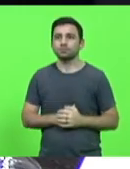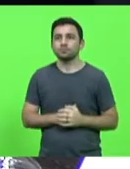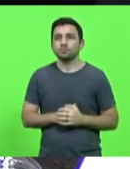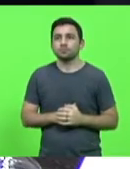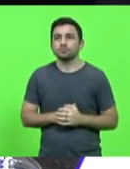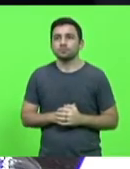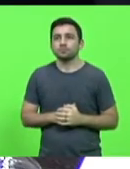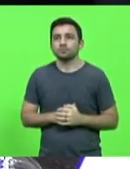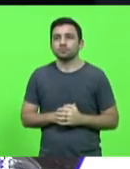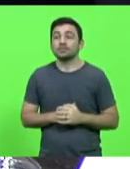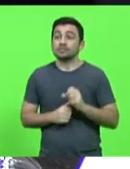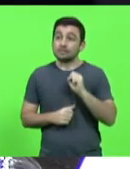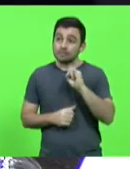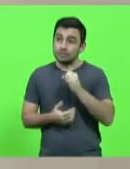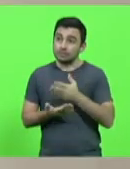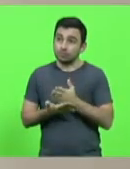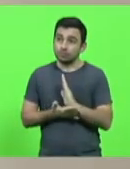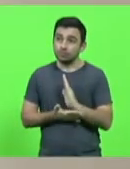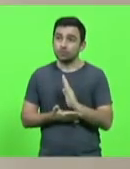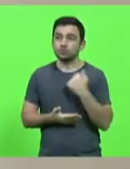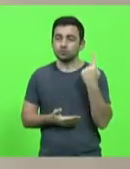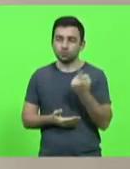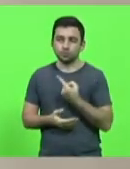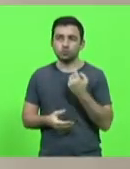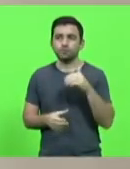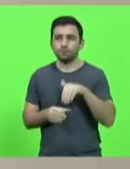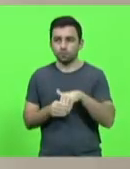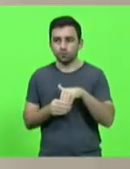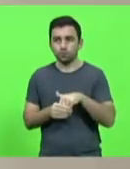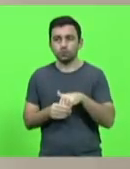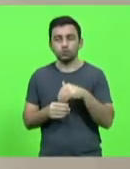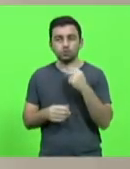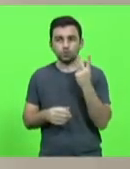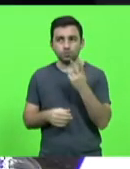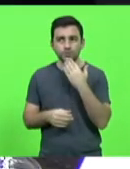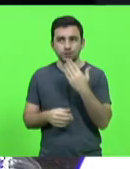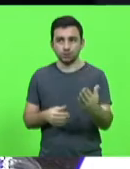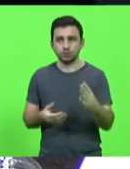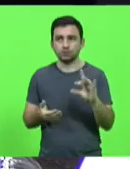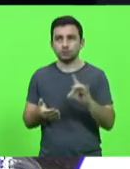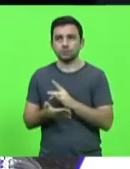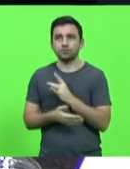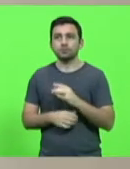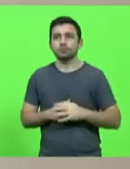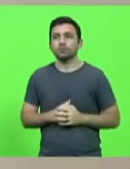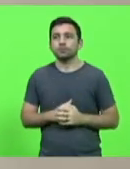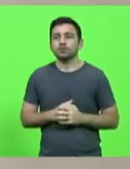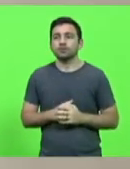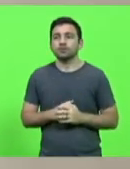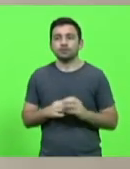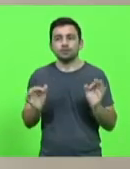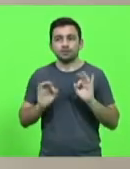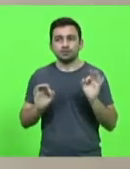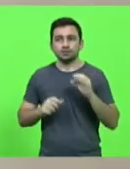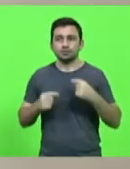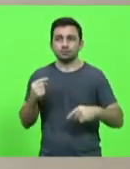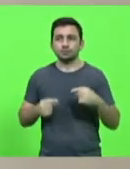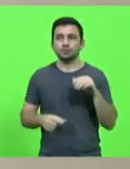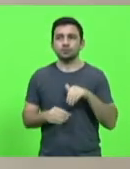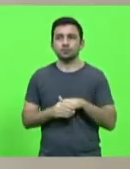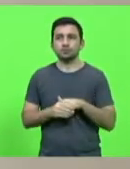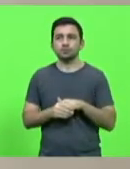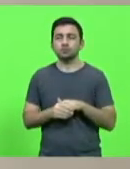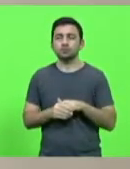sequência, se aprovada a matéria, nós vamos votar dois pedidos de destaque. Muito obrigado, senhor. Não havendo mais quem queira discutir, em votação,